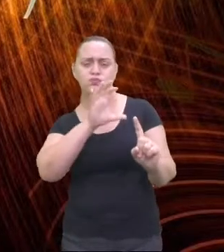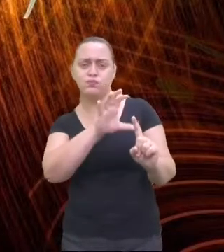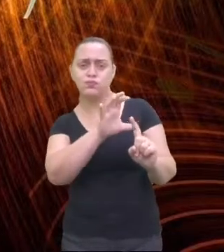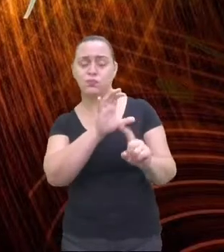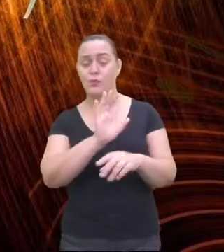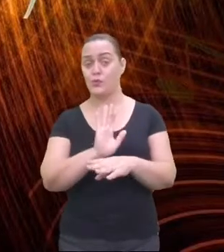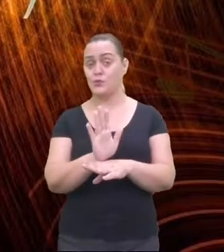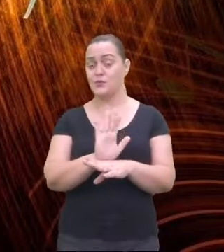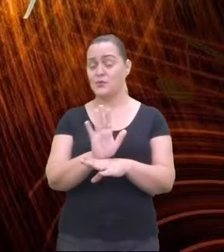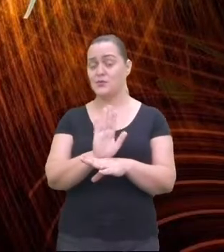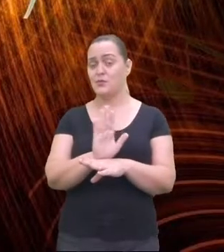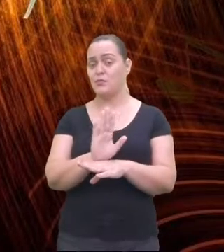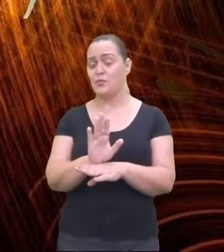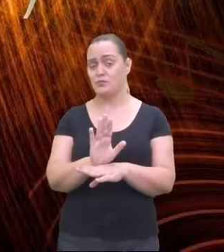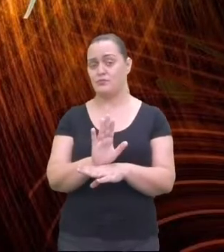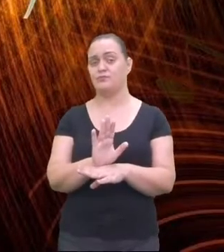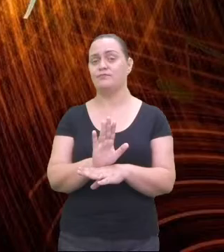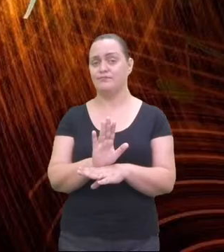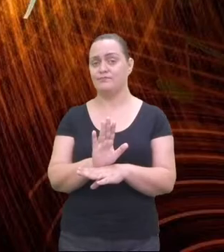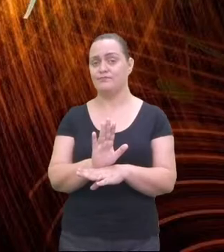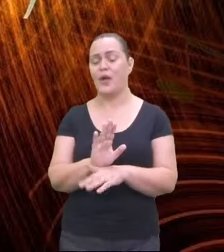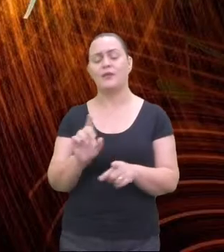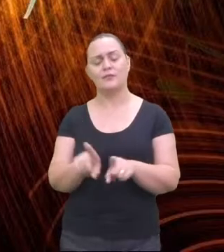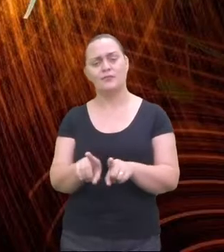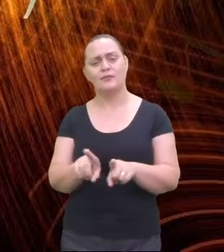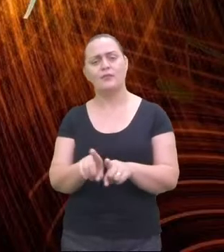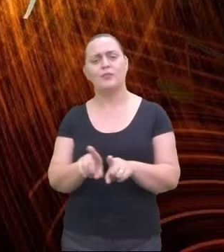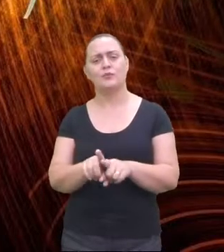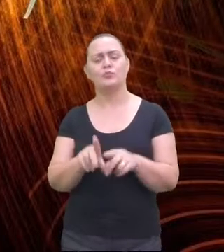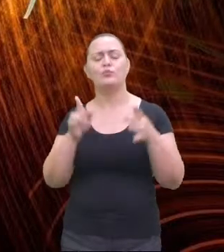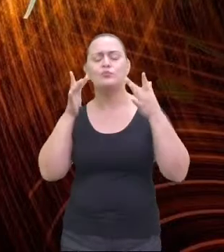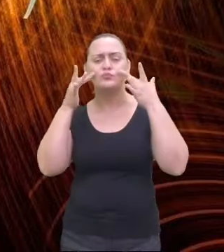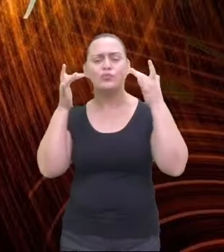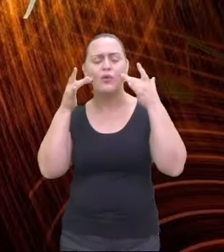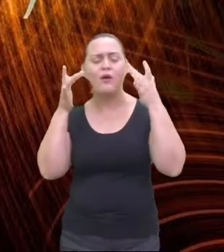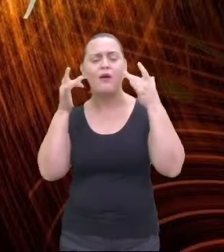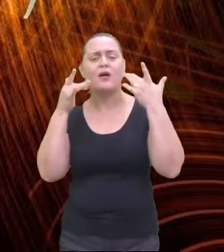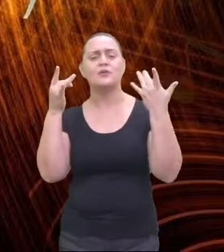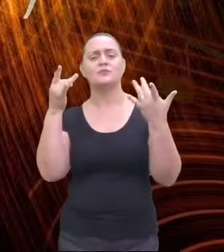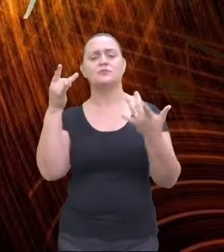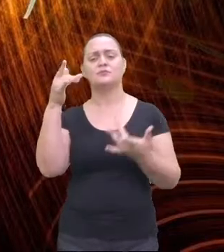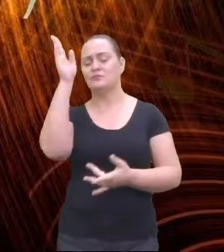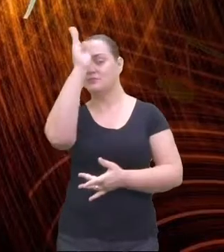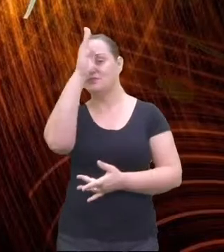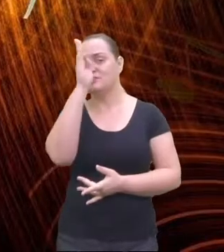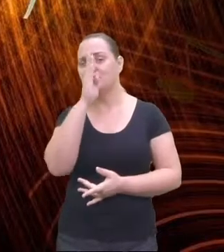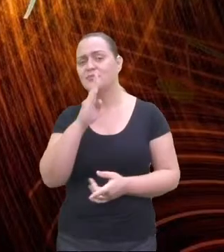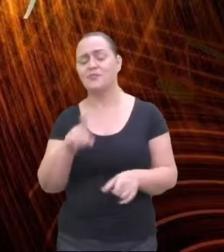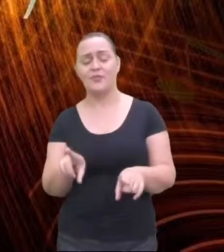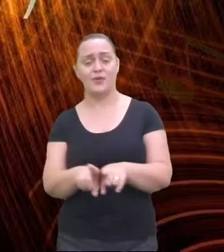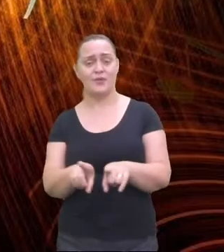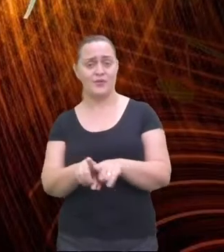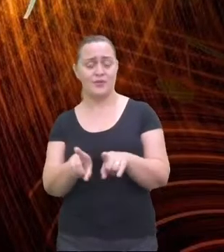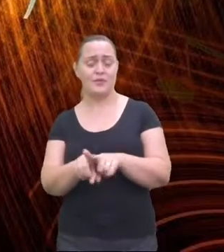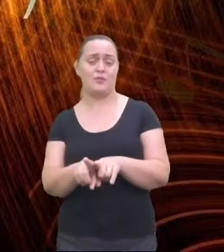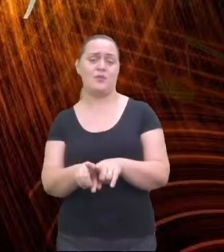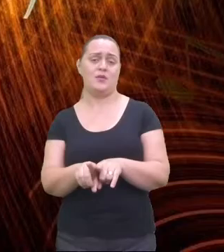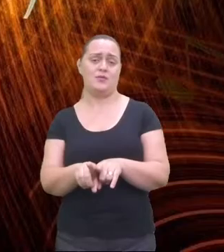novo de Cláudio Berrocha e o teatro brasileiro, sobretudo nas peças